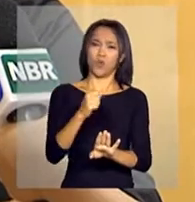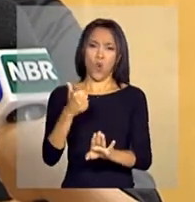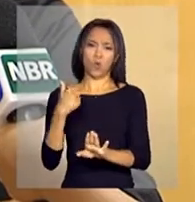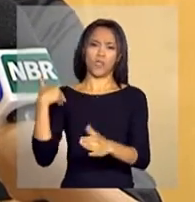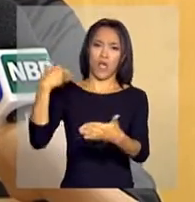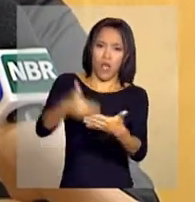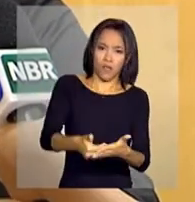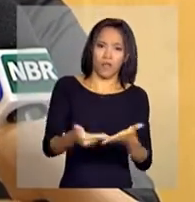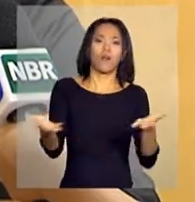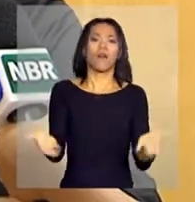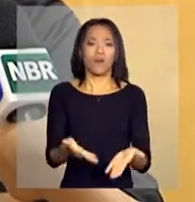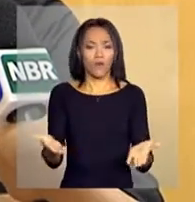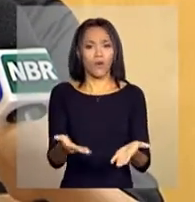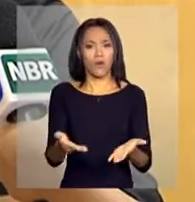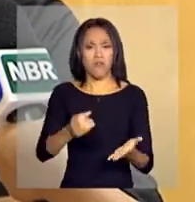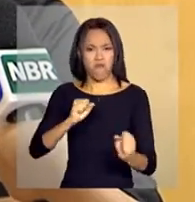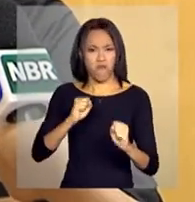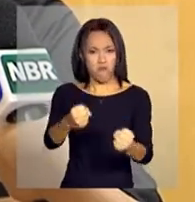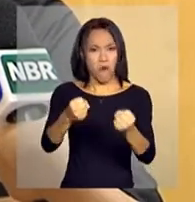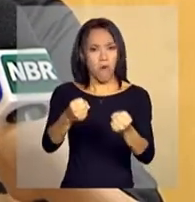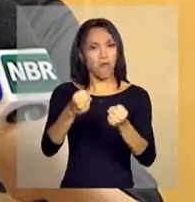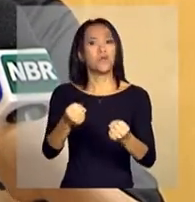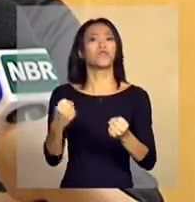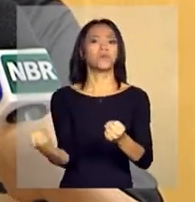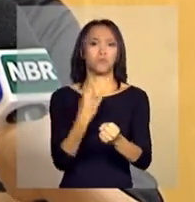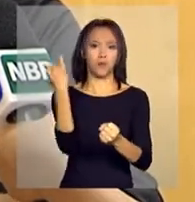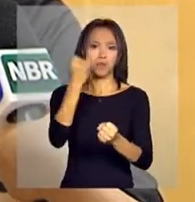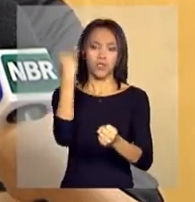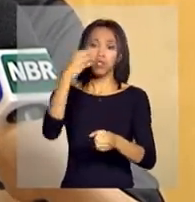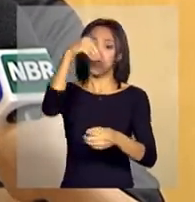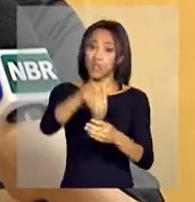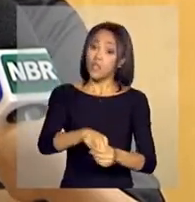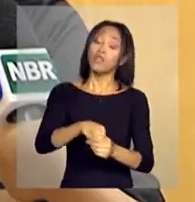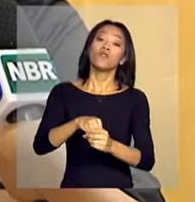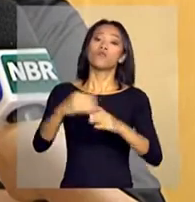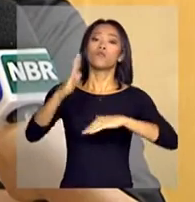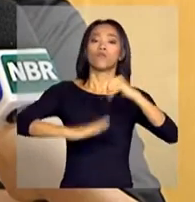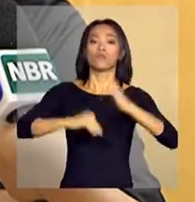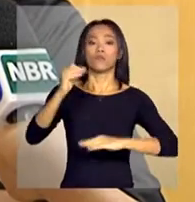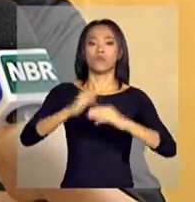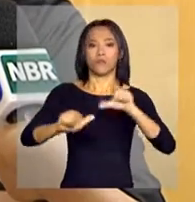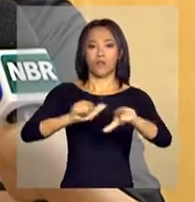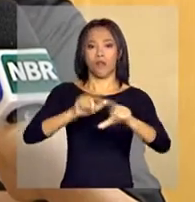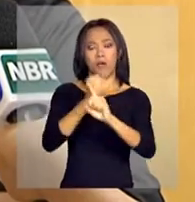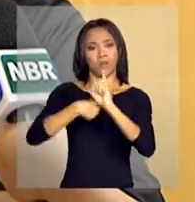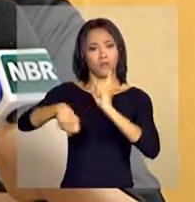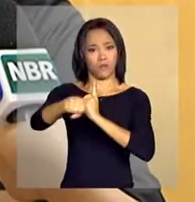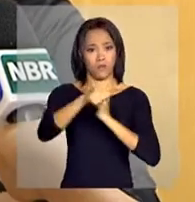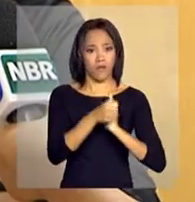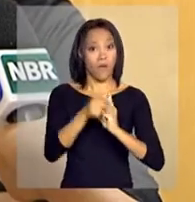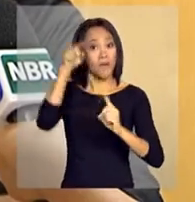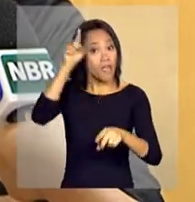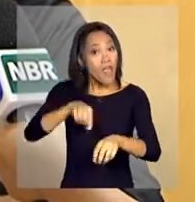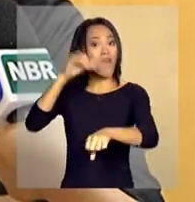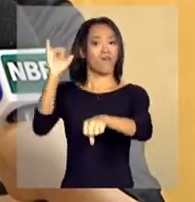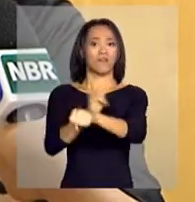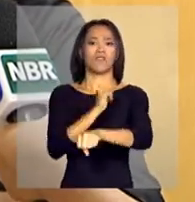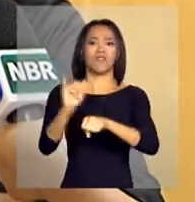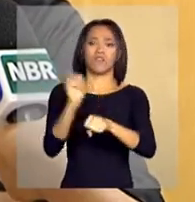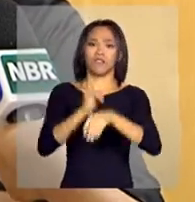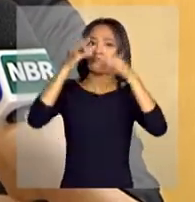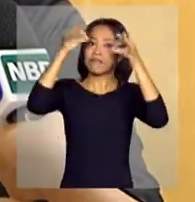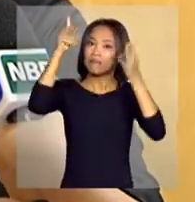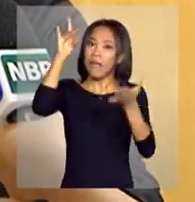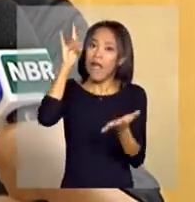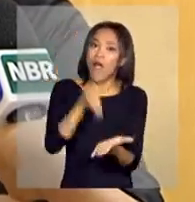cá, um eixo forte do Sistema Único da Assistência Social, na perspectiva, como uma estratégia concreta